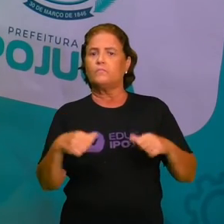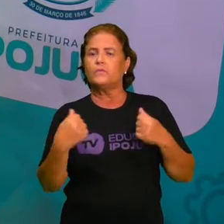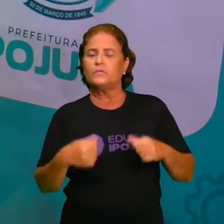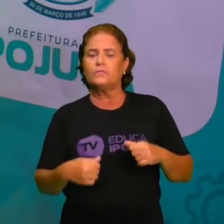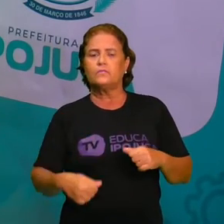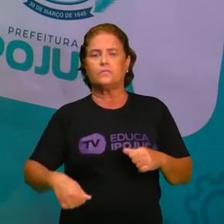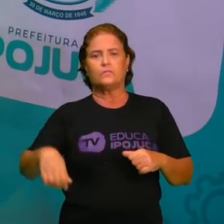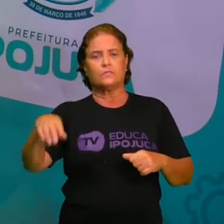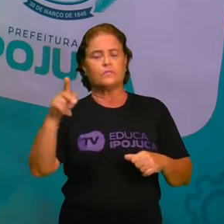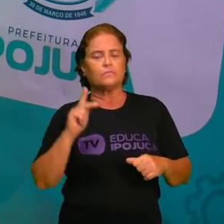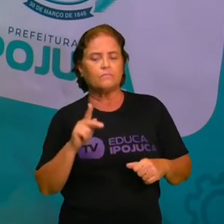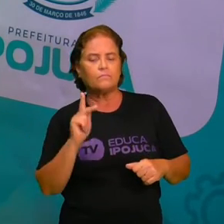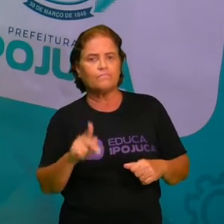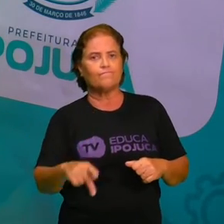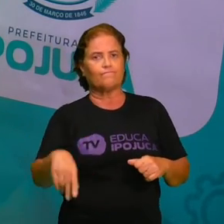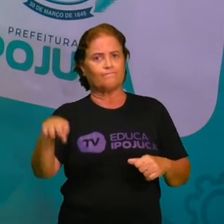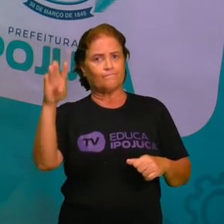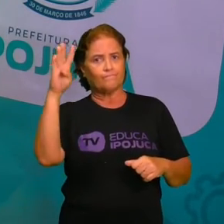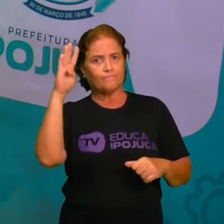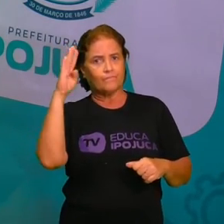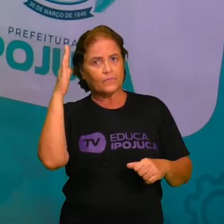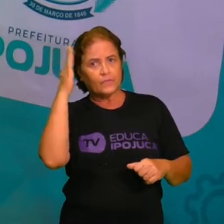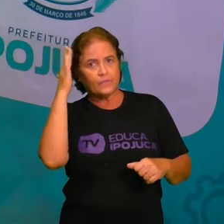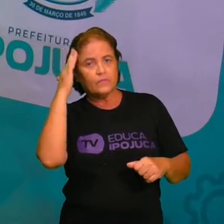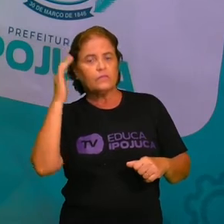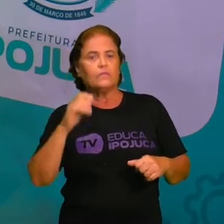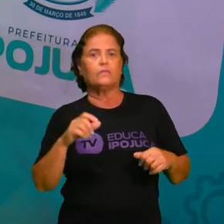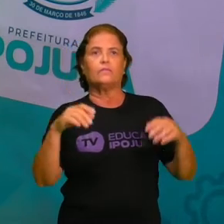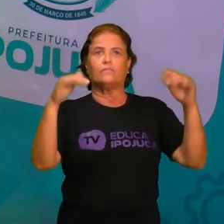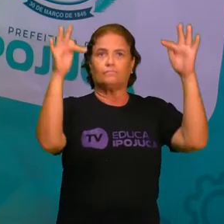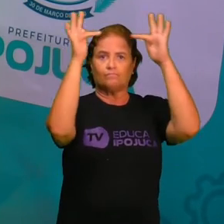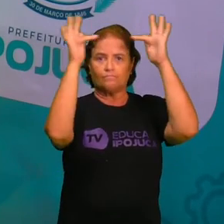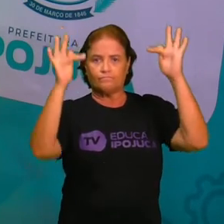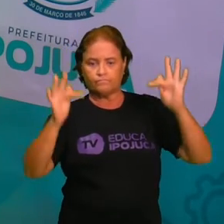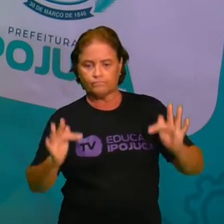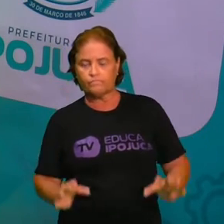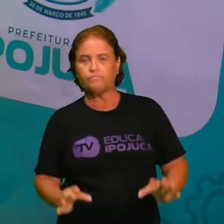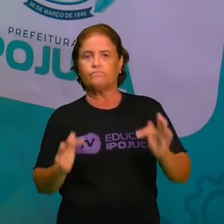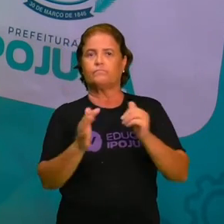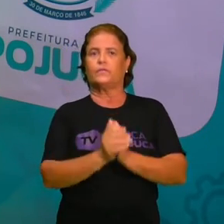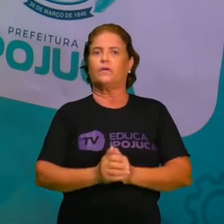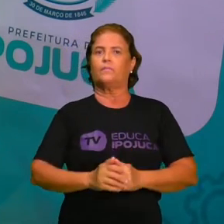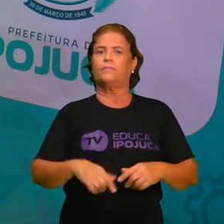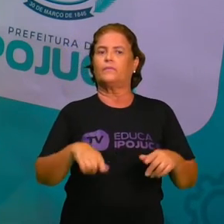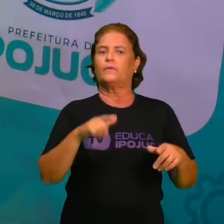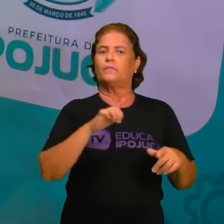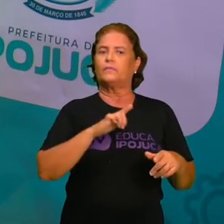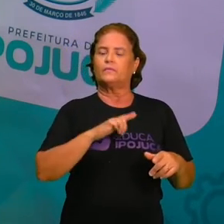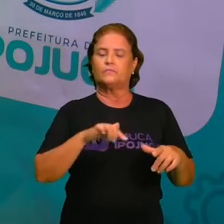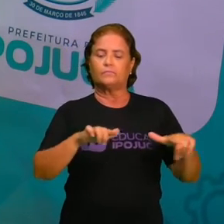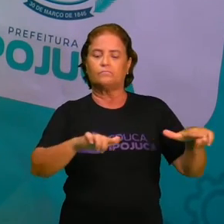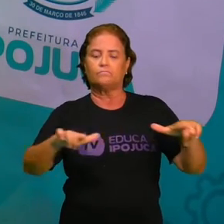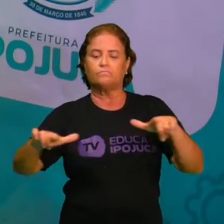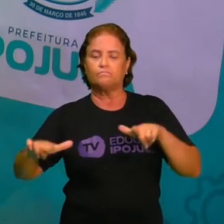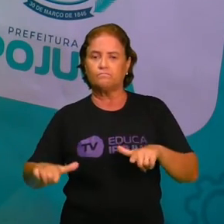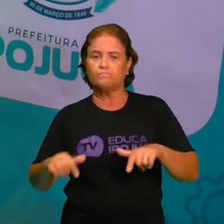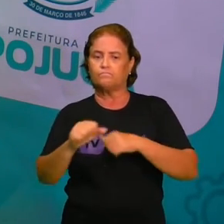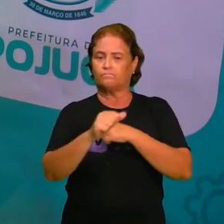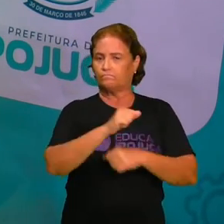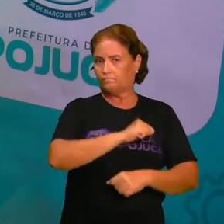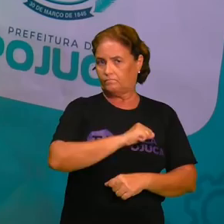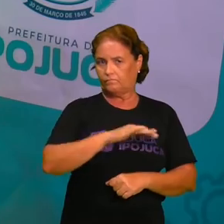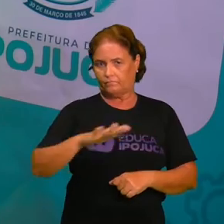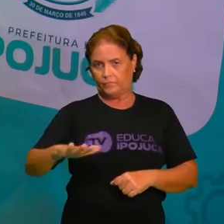para se vocês se localizarem e ver a importância da extensão do nosso território ipojucano. Olha só aqui